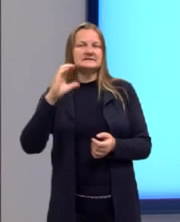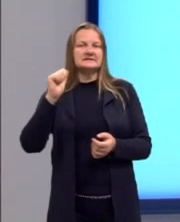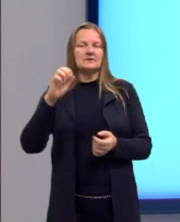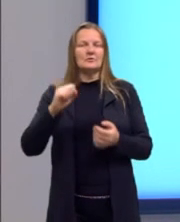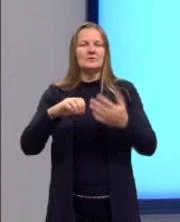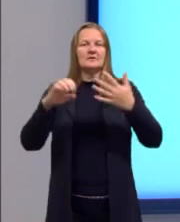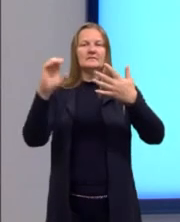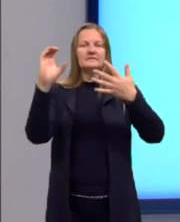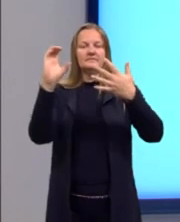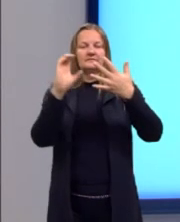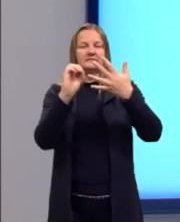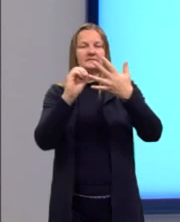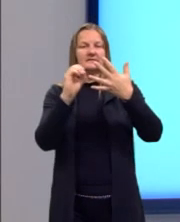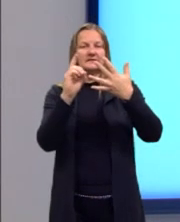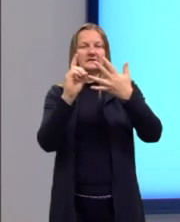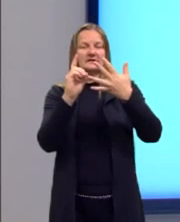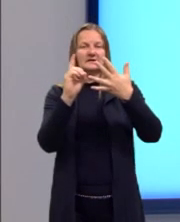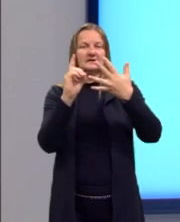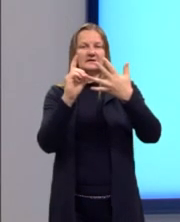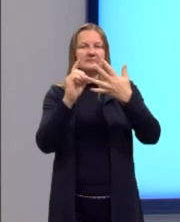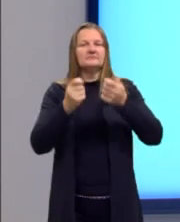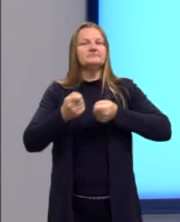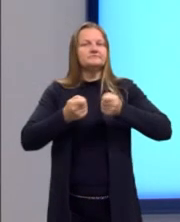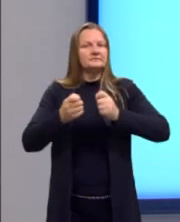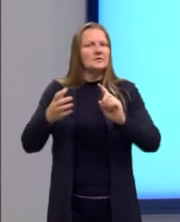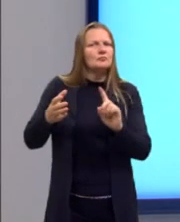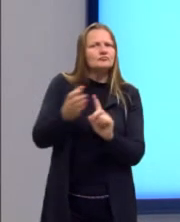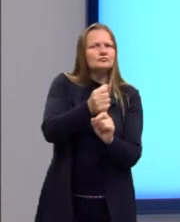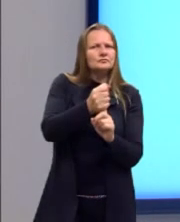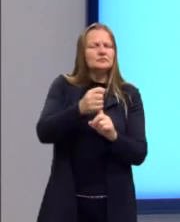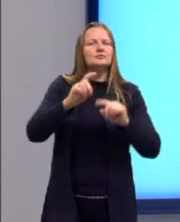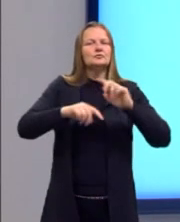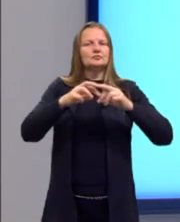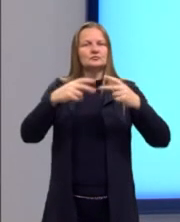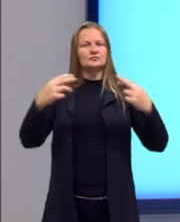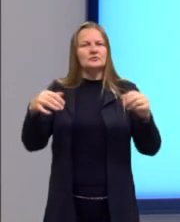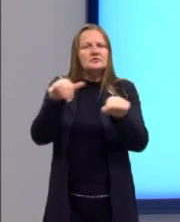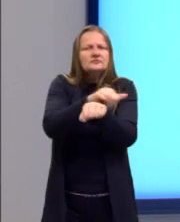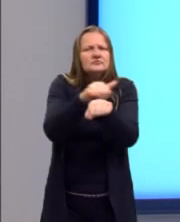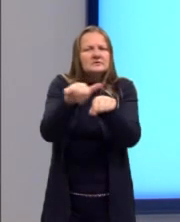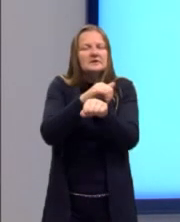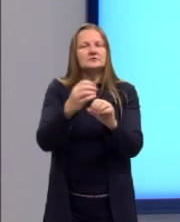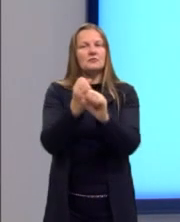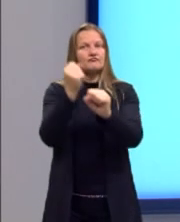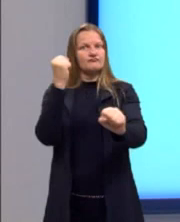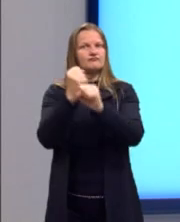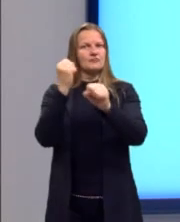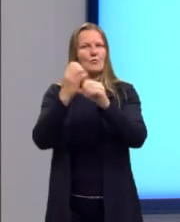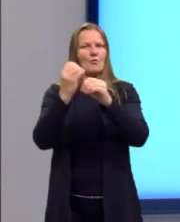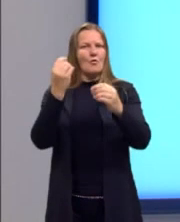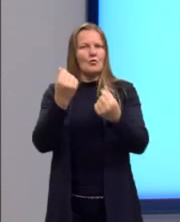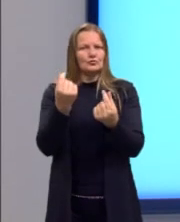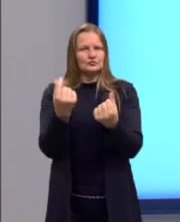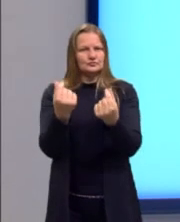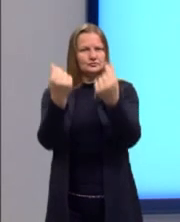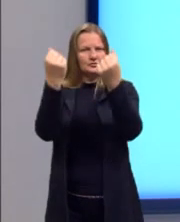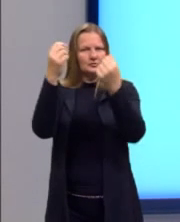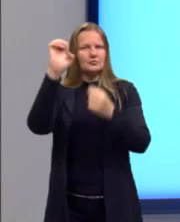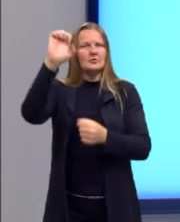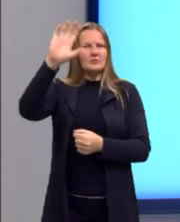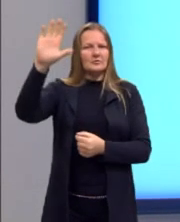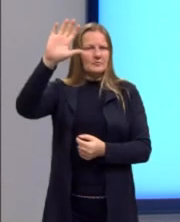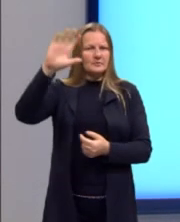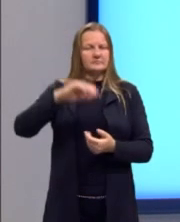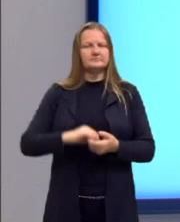é alternativa D. Domínio sobre os recursos considerados estratégicos para o fortalecimento das nações